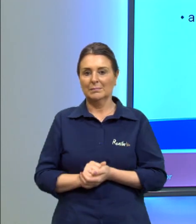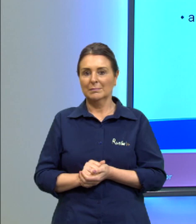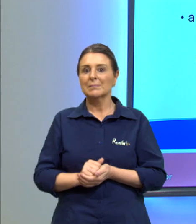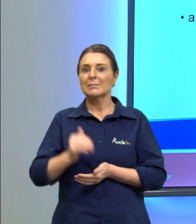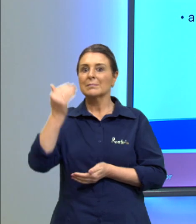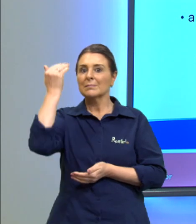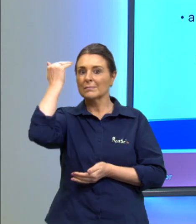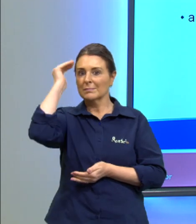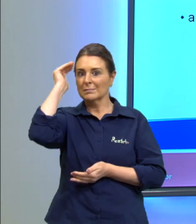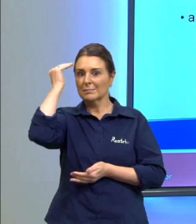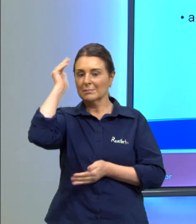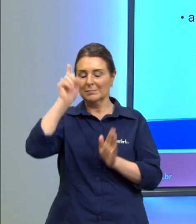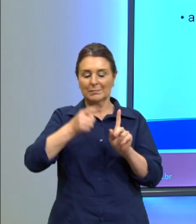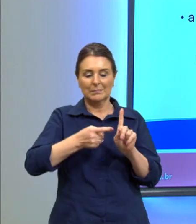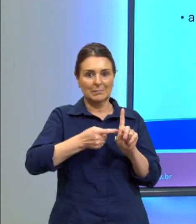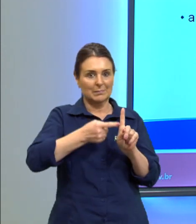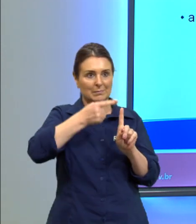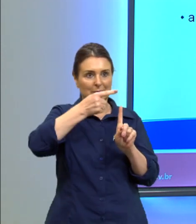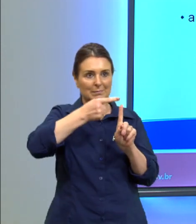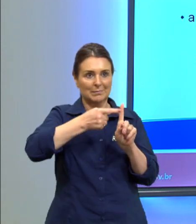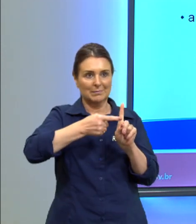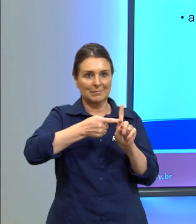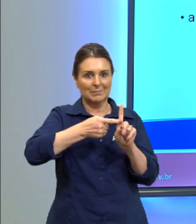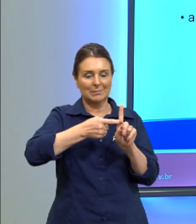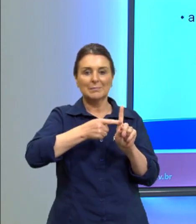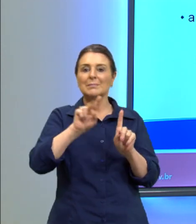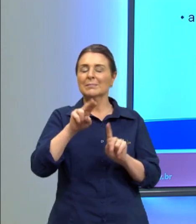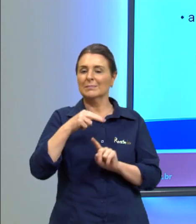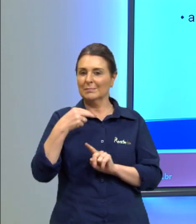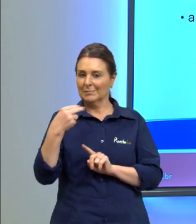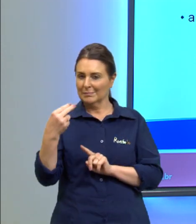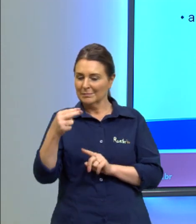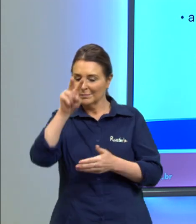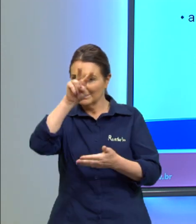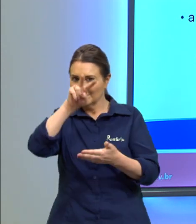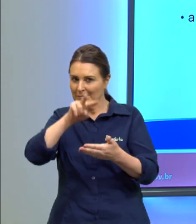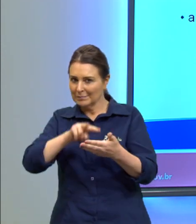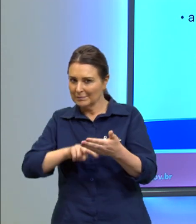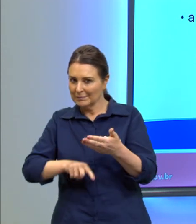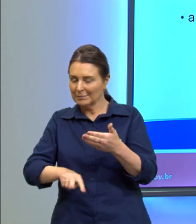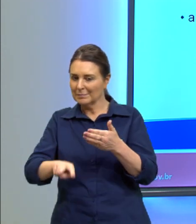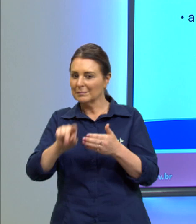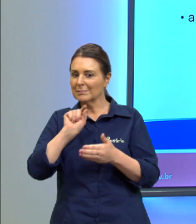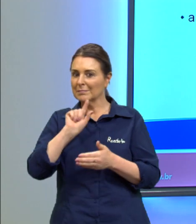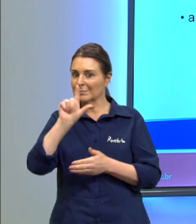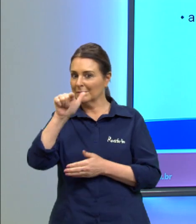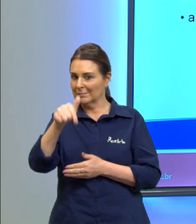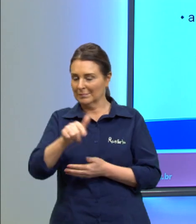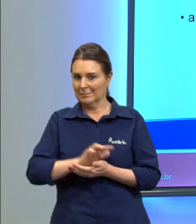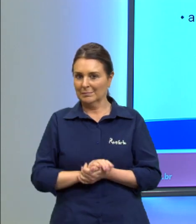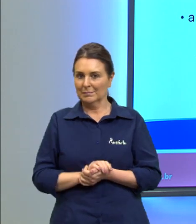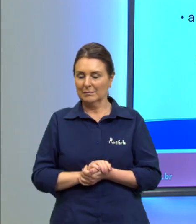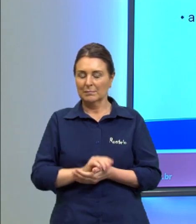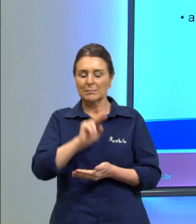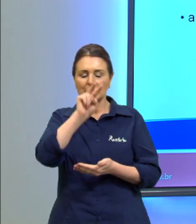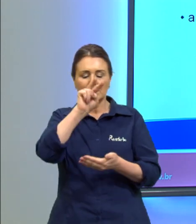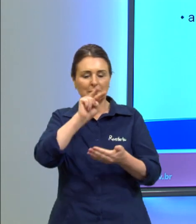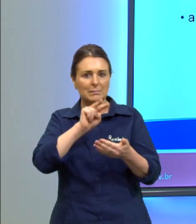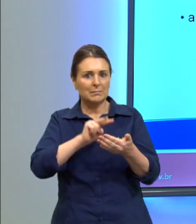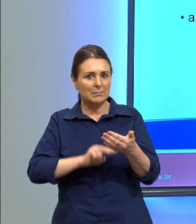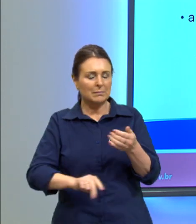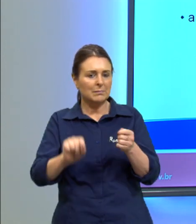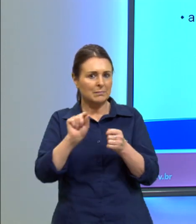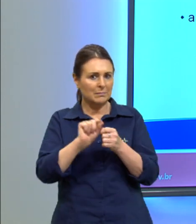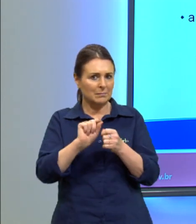entendendo o termômetro a gente vai ler o que diz ali a seguinte a leitura é